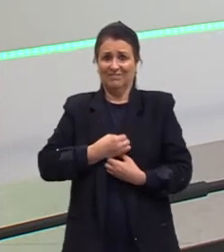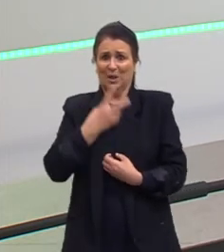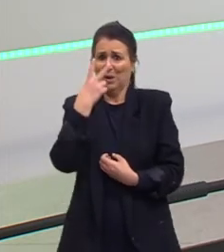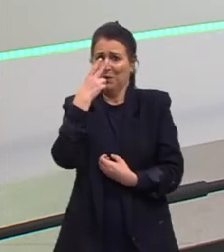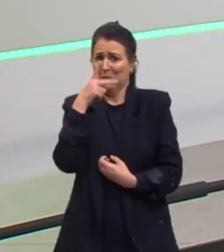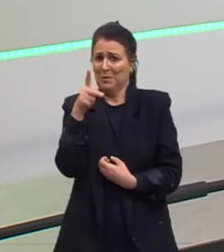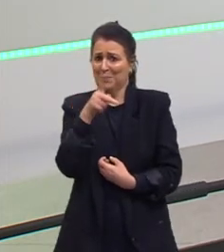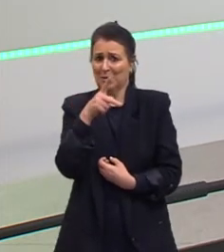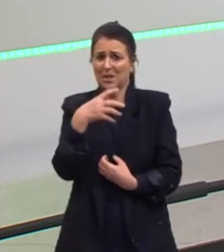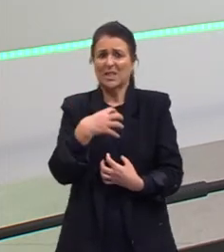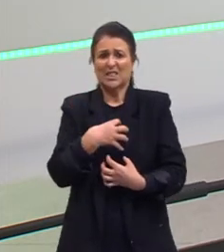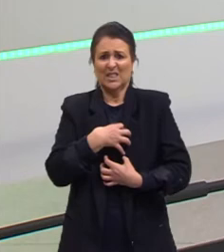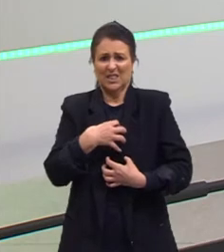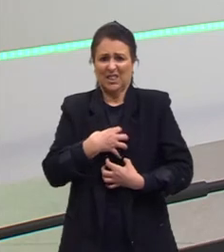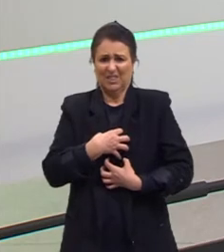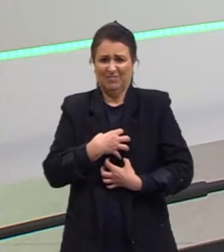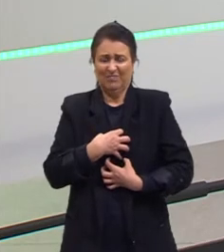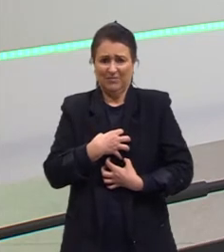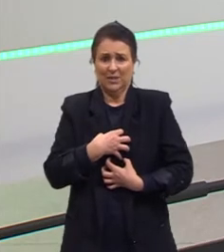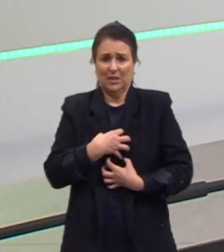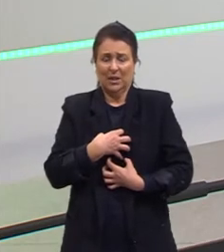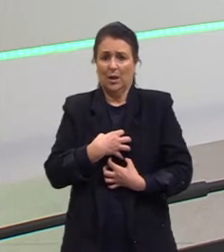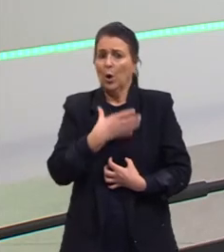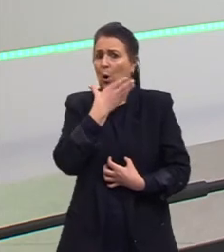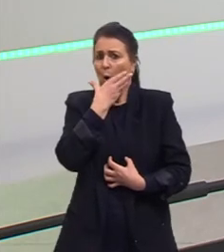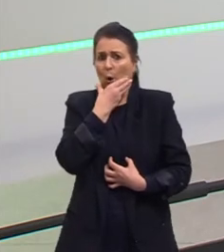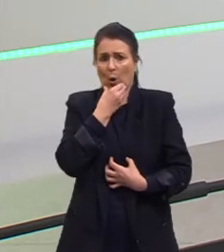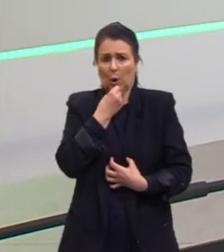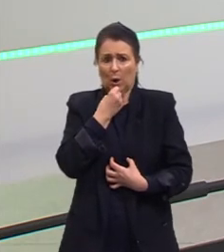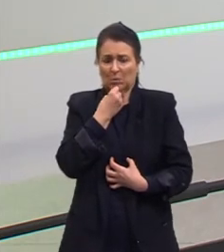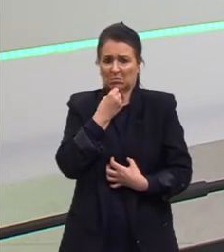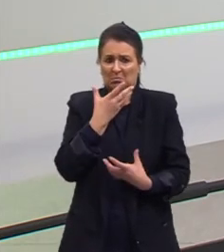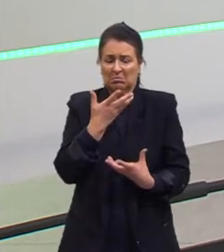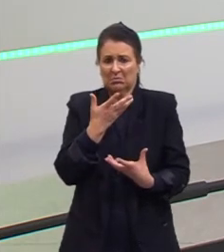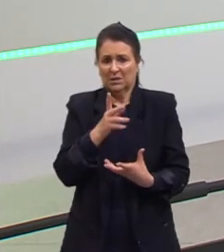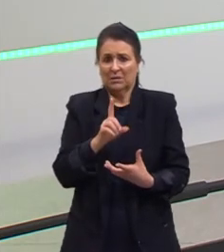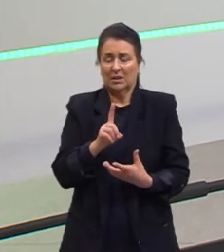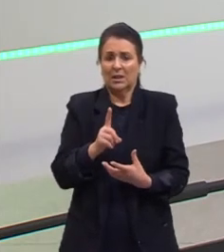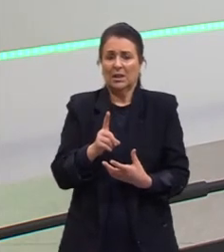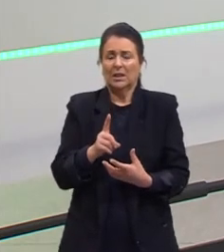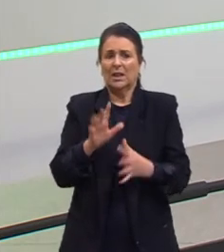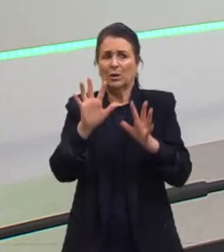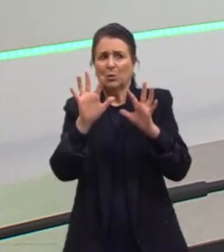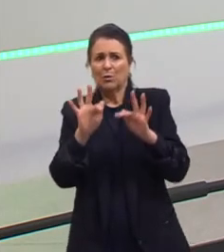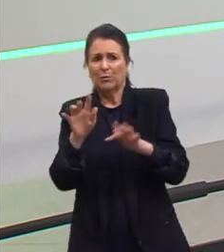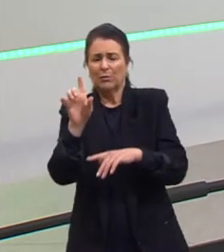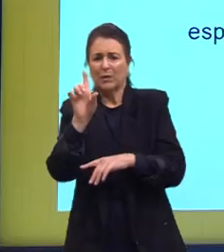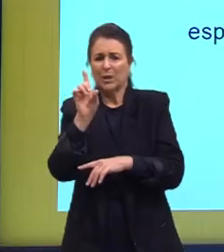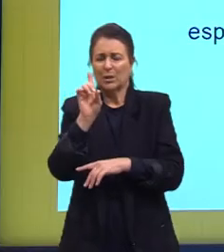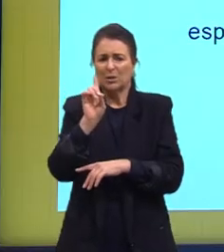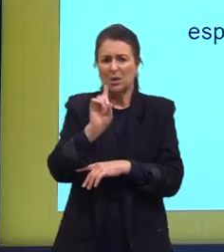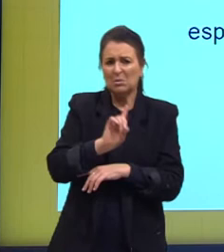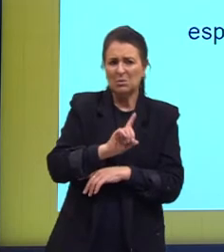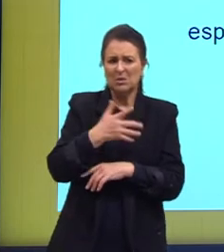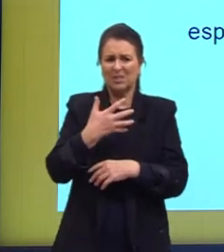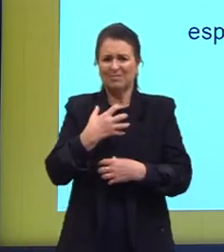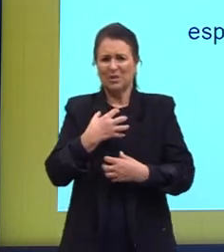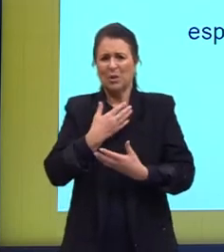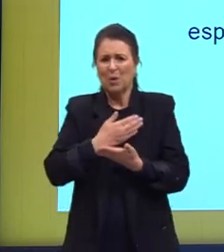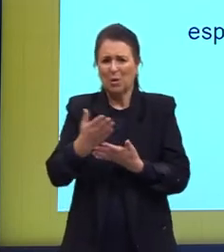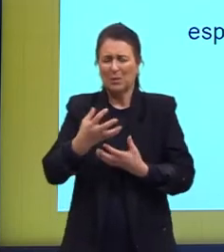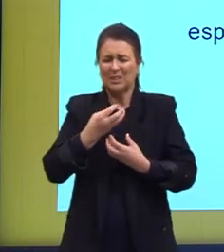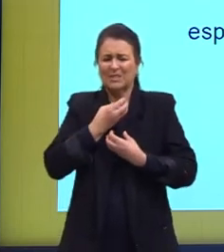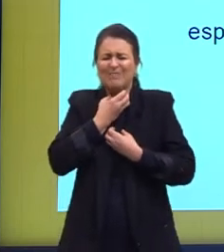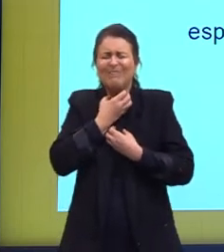costumam sentir enjoo ou no início da manhã ou no final da tarde, no meu caso, no final do dia, que a gente fica ali um pouco enjoadinha e existem